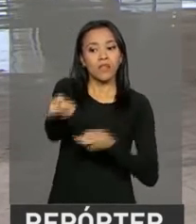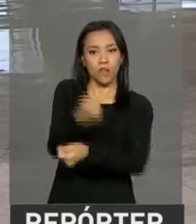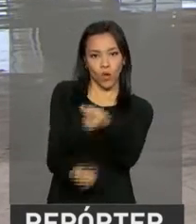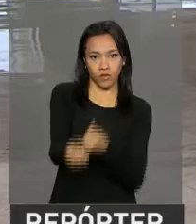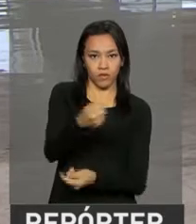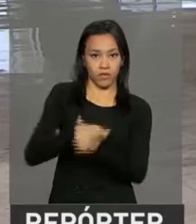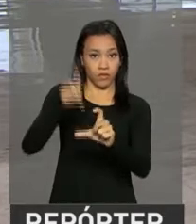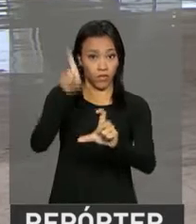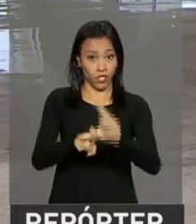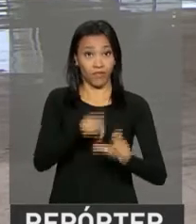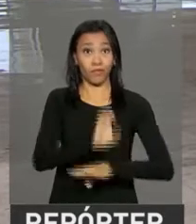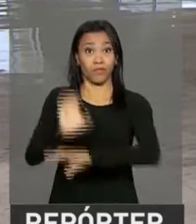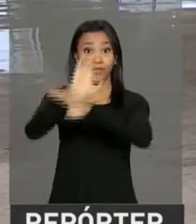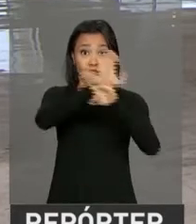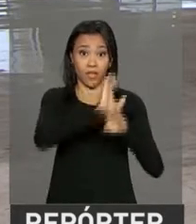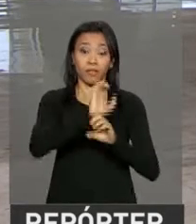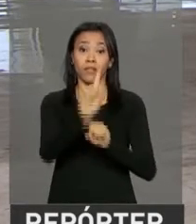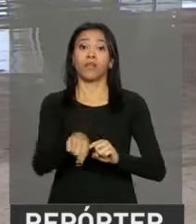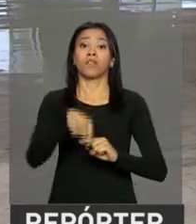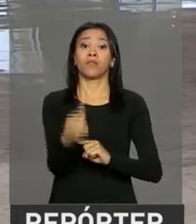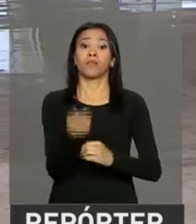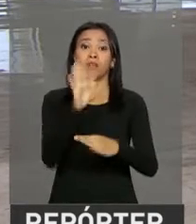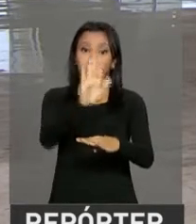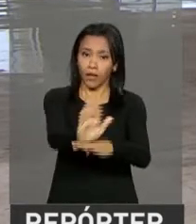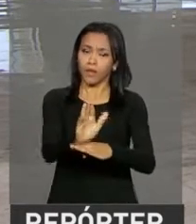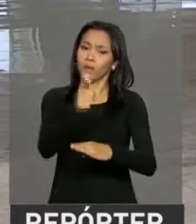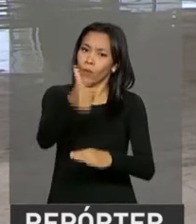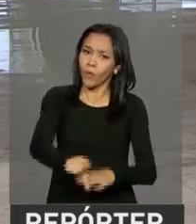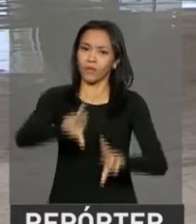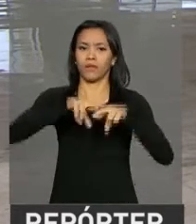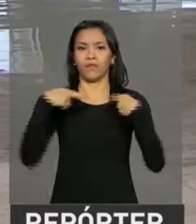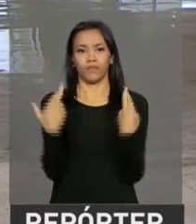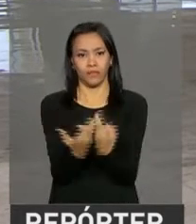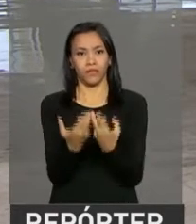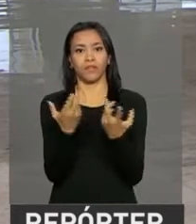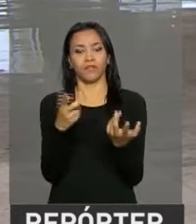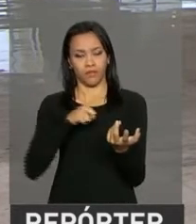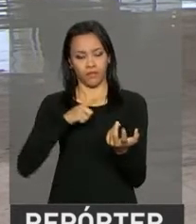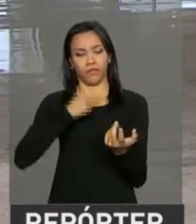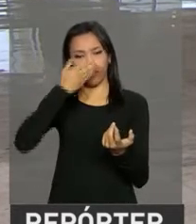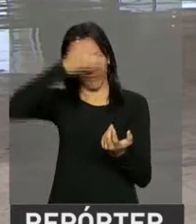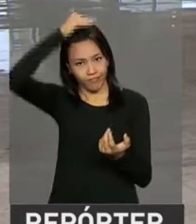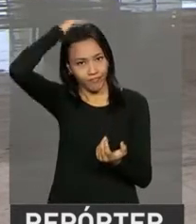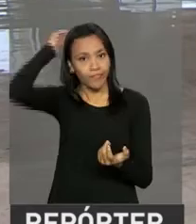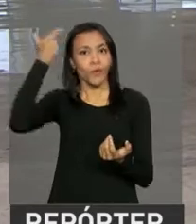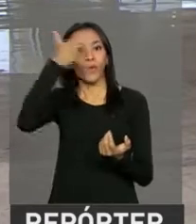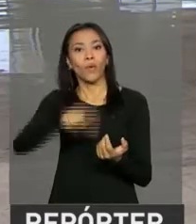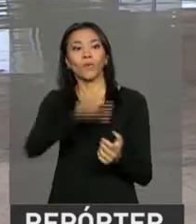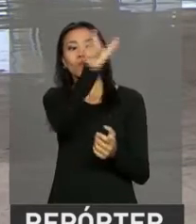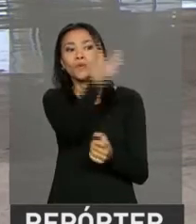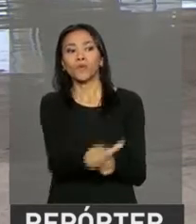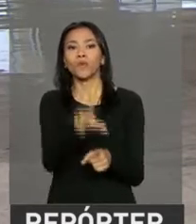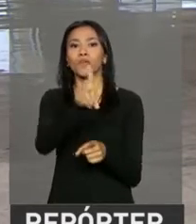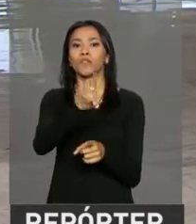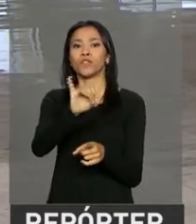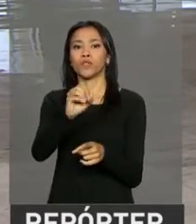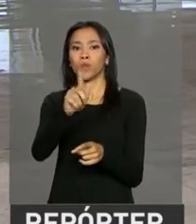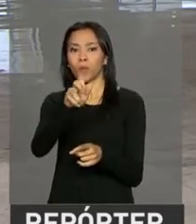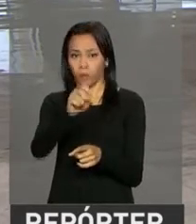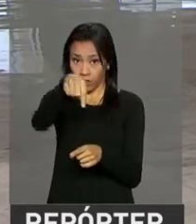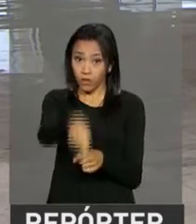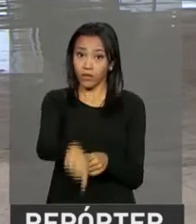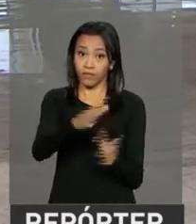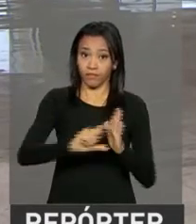dos estados. Na parte da tarde, Michel Temer se reúne também com o ministro interino do Planejamento, Diogo Oliveira, também aqui no Palácio do